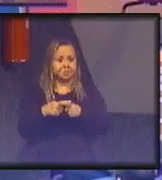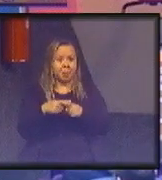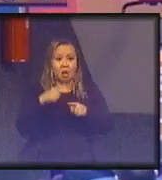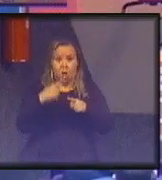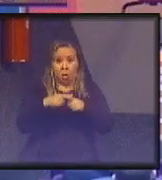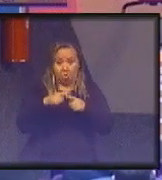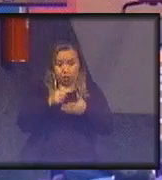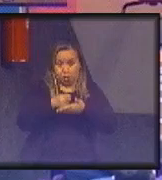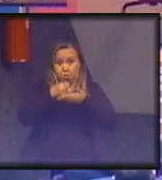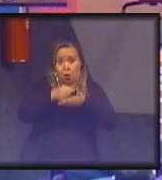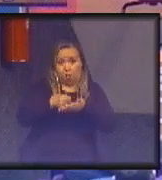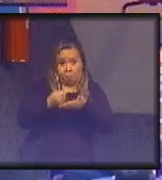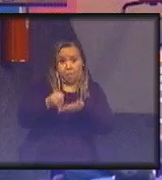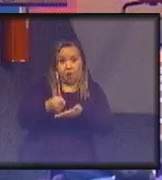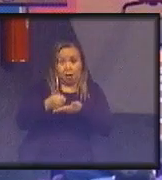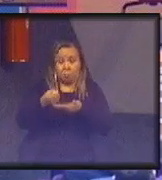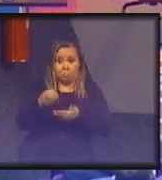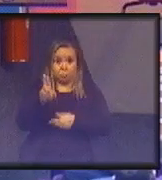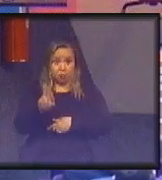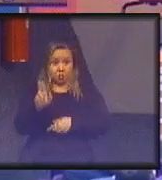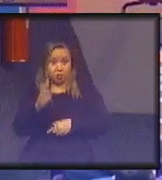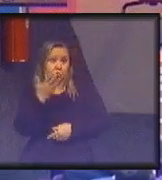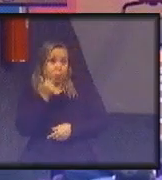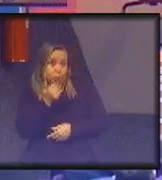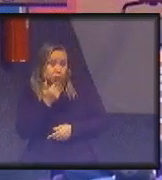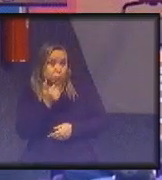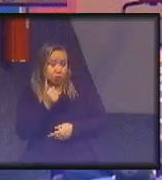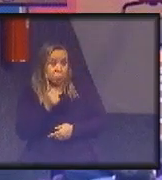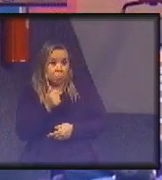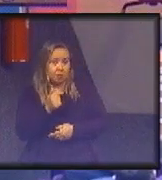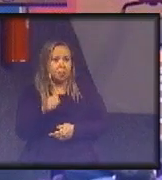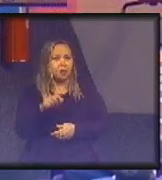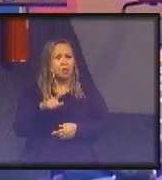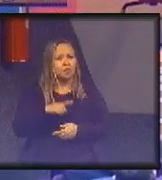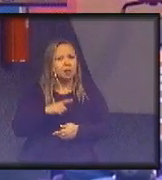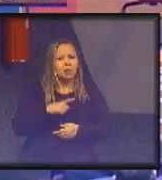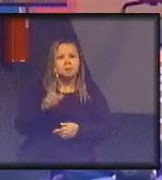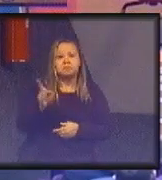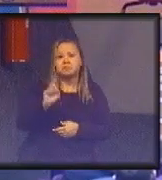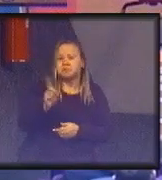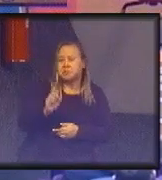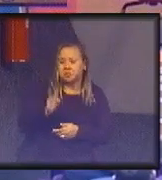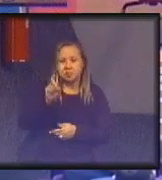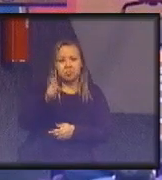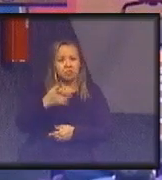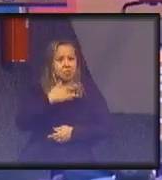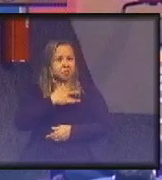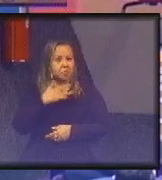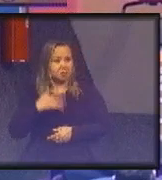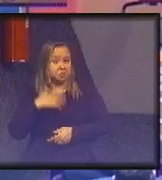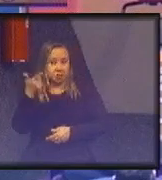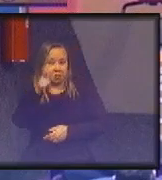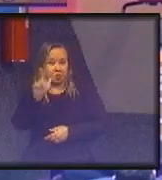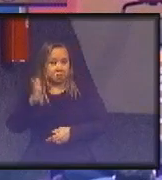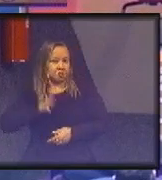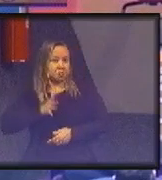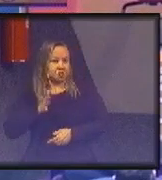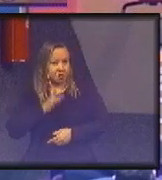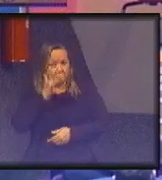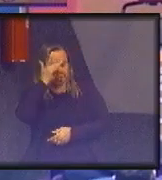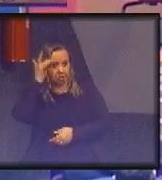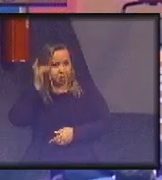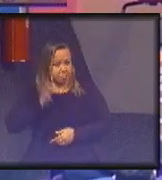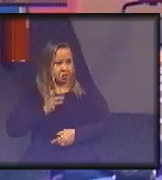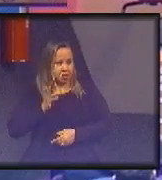oferta de consumo é muito menos sustentável, muito menos saudável do que para as outras classes sociais. Então, você vai